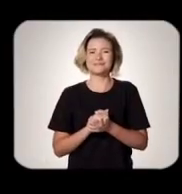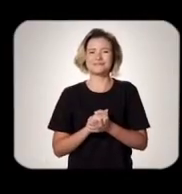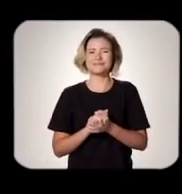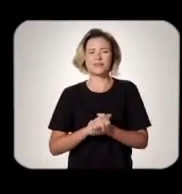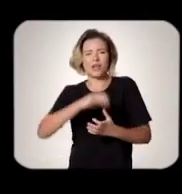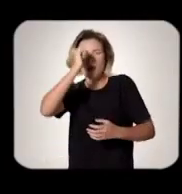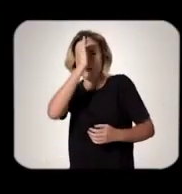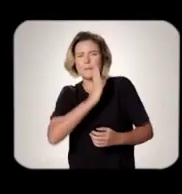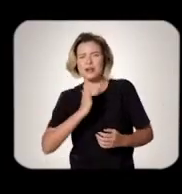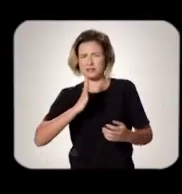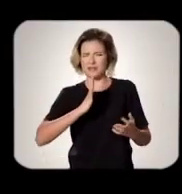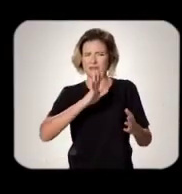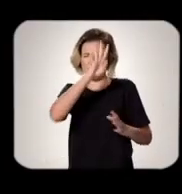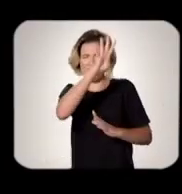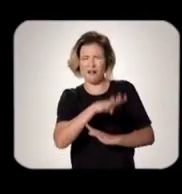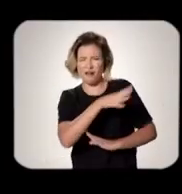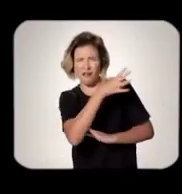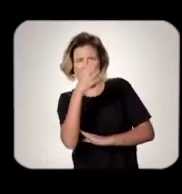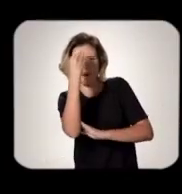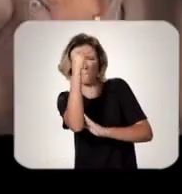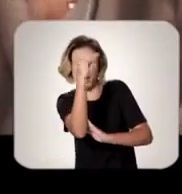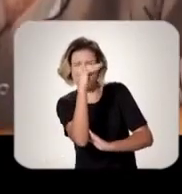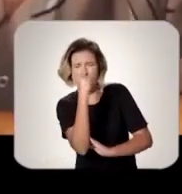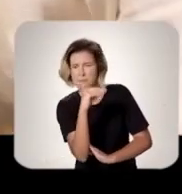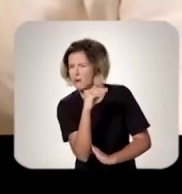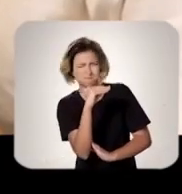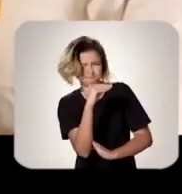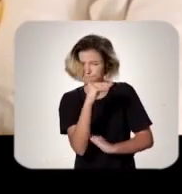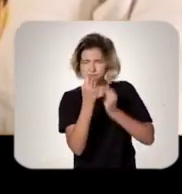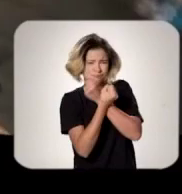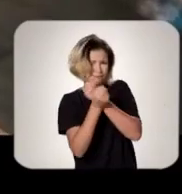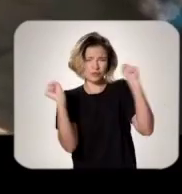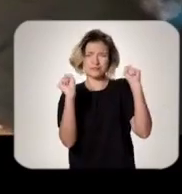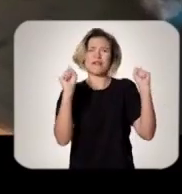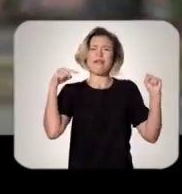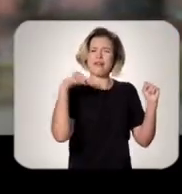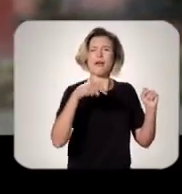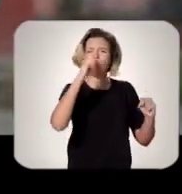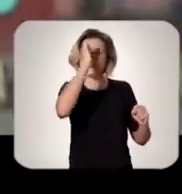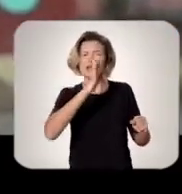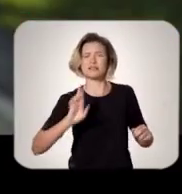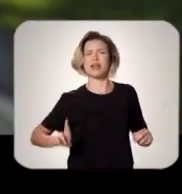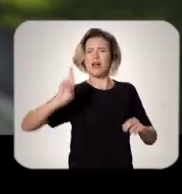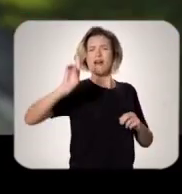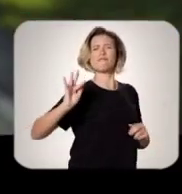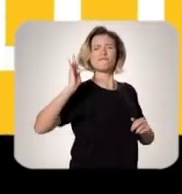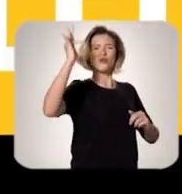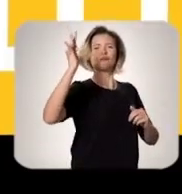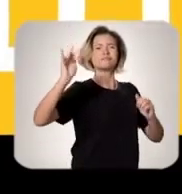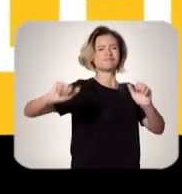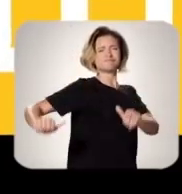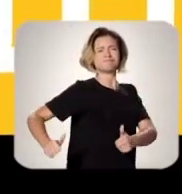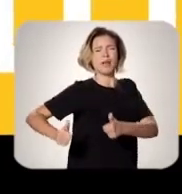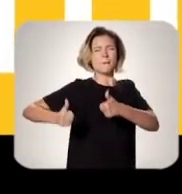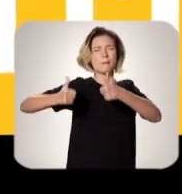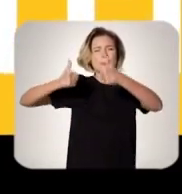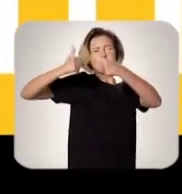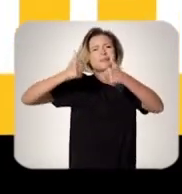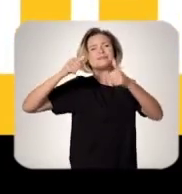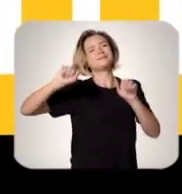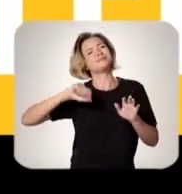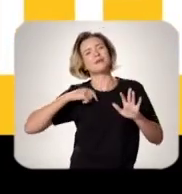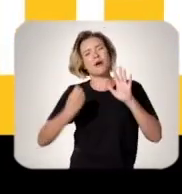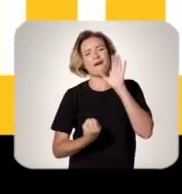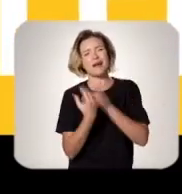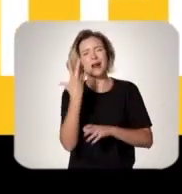O Brasil real Não cabe dentro De uma planilha O Brasil real Representa a esperança De um futuro melhor O projeto de lei De minha